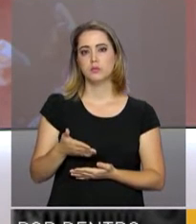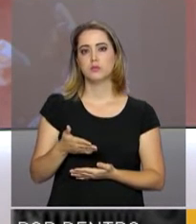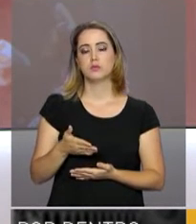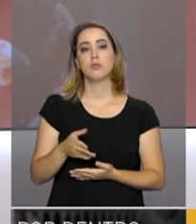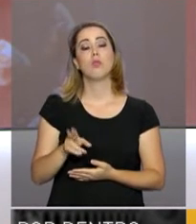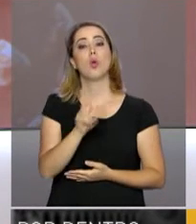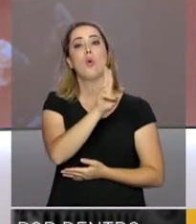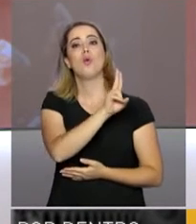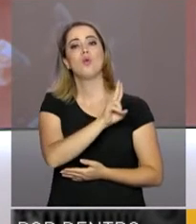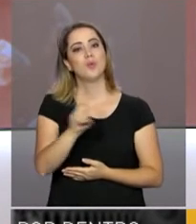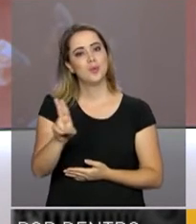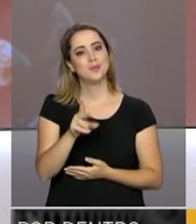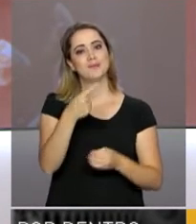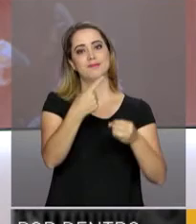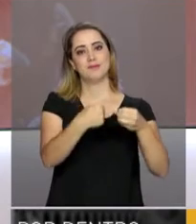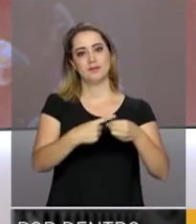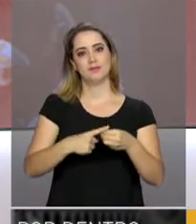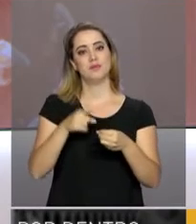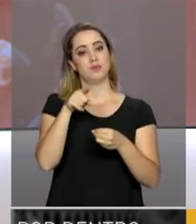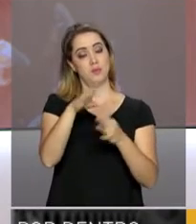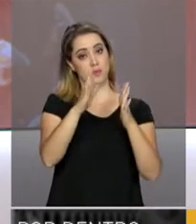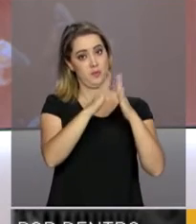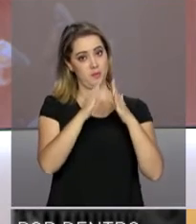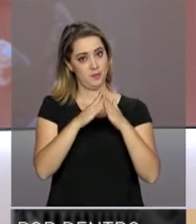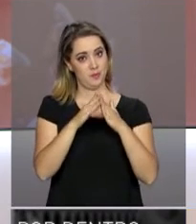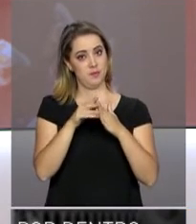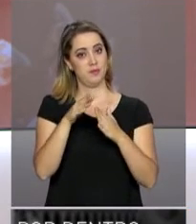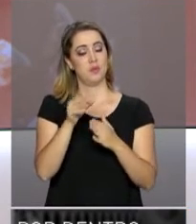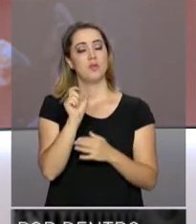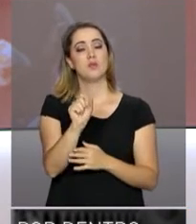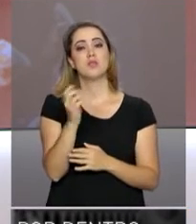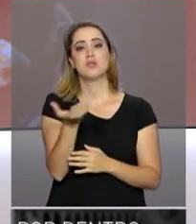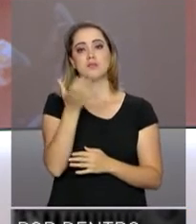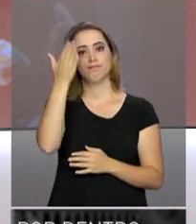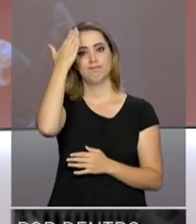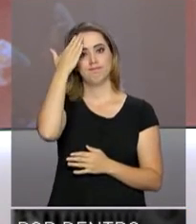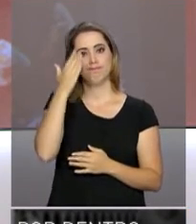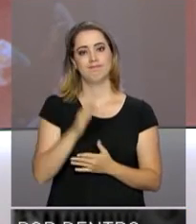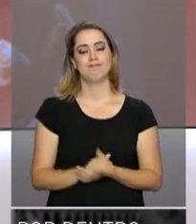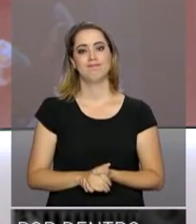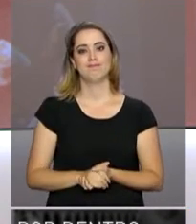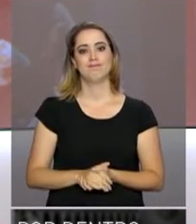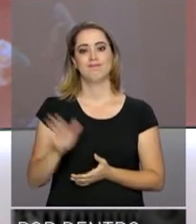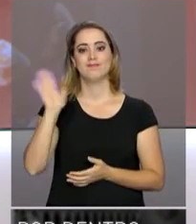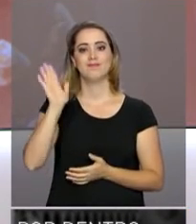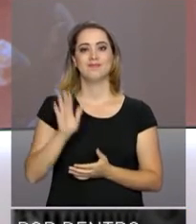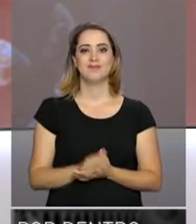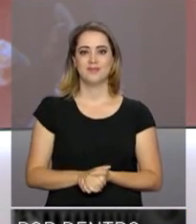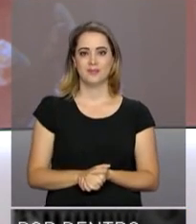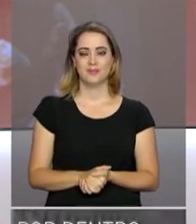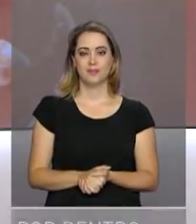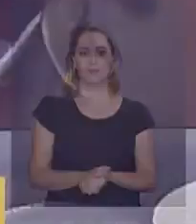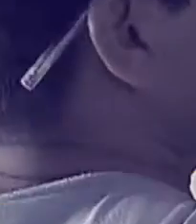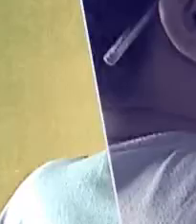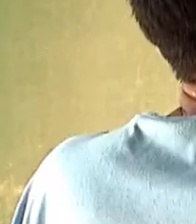.br Informe o seu nome, a cidade onde você mora e o que você gostaria de saber. Até a próxima!